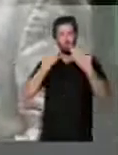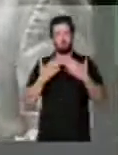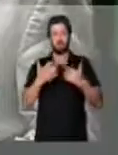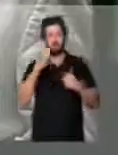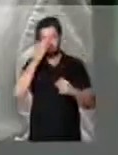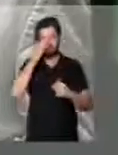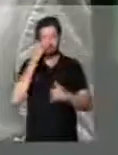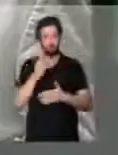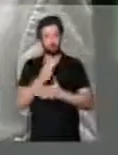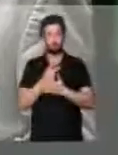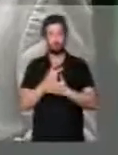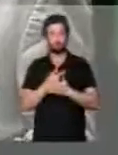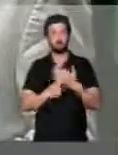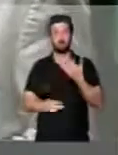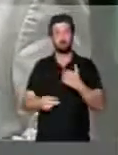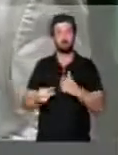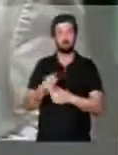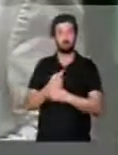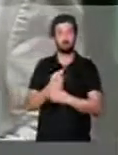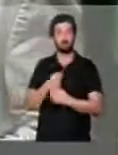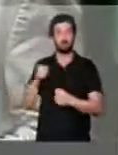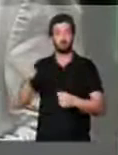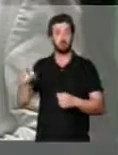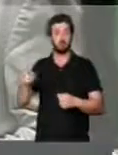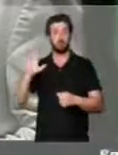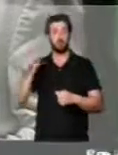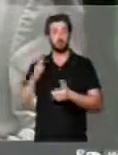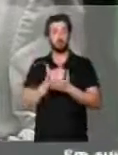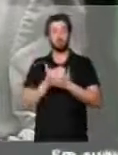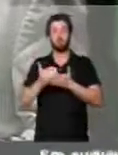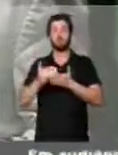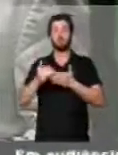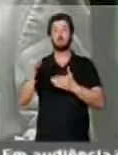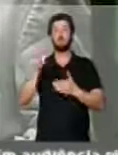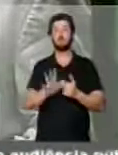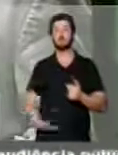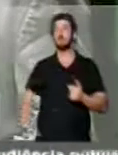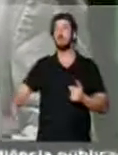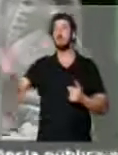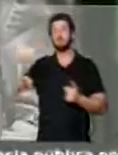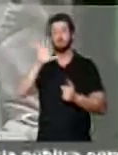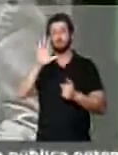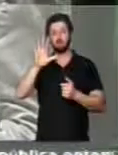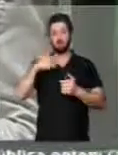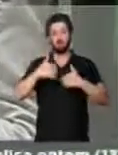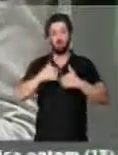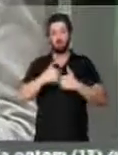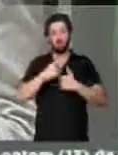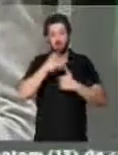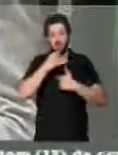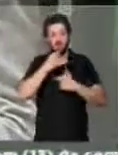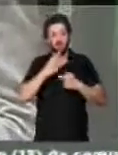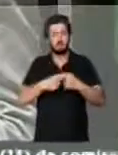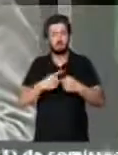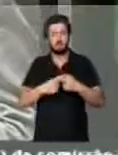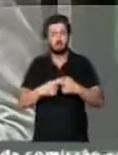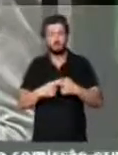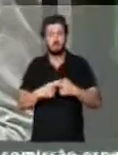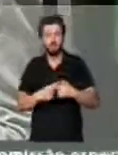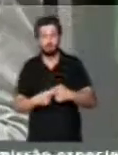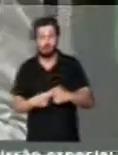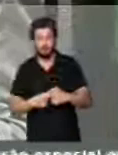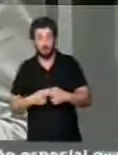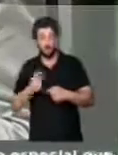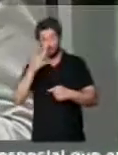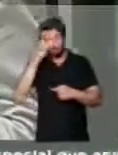esse projeto já tem dimensão nacional. O que me deixa triste é que a ajuda